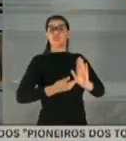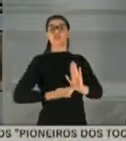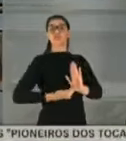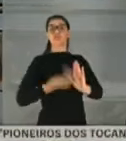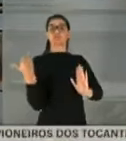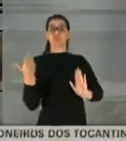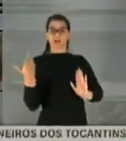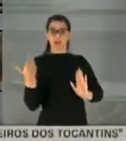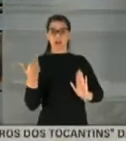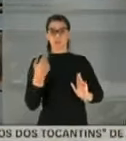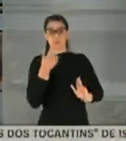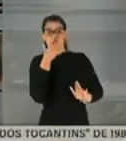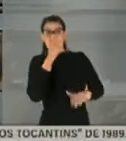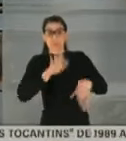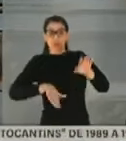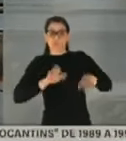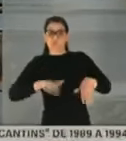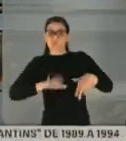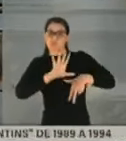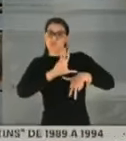por indício de corrupção.